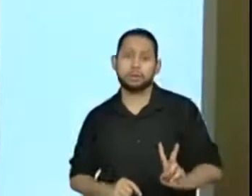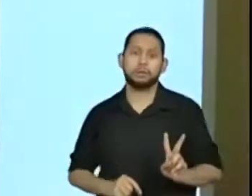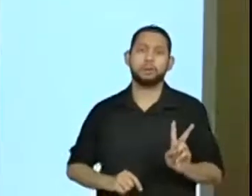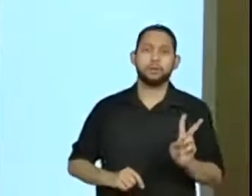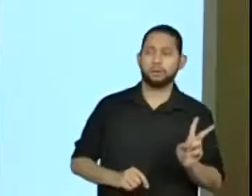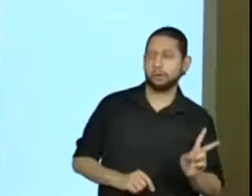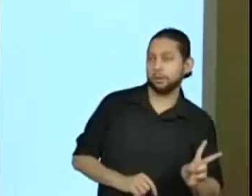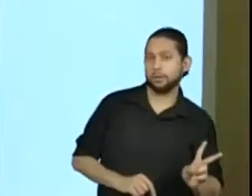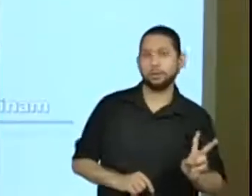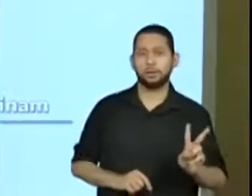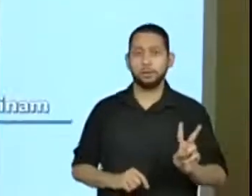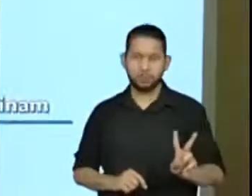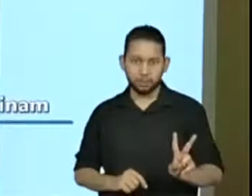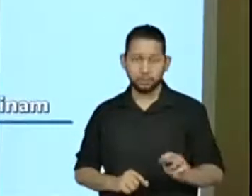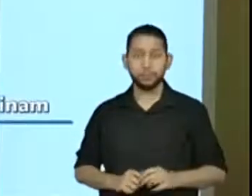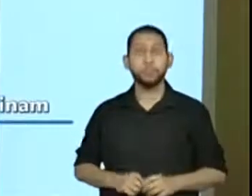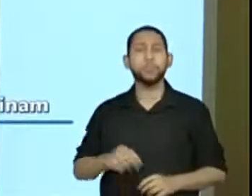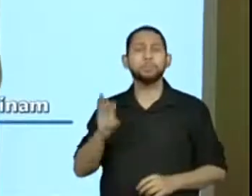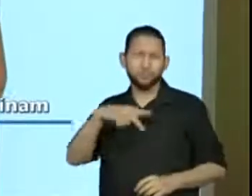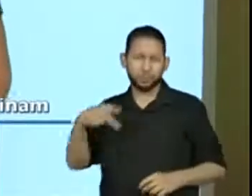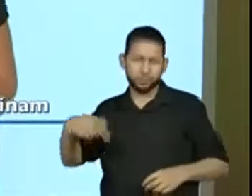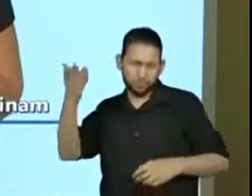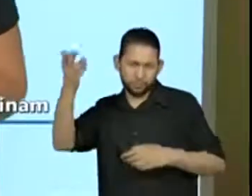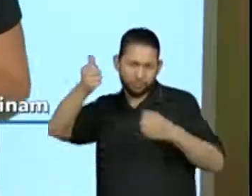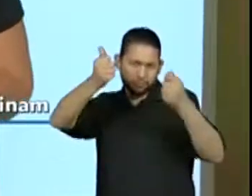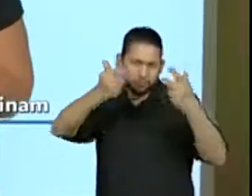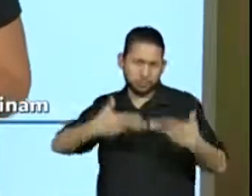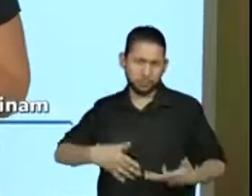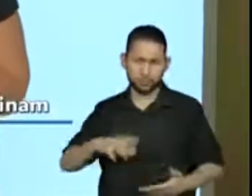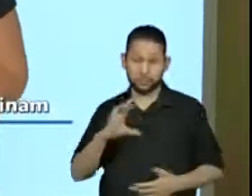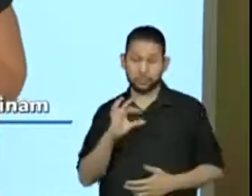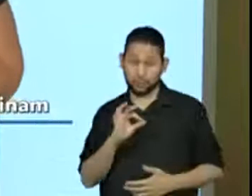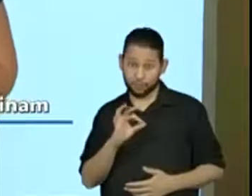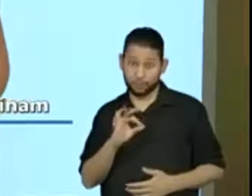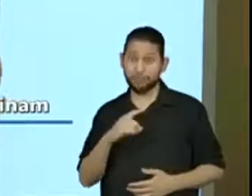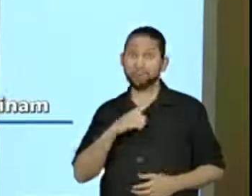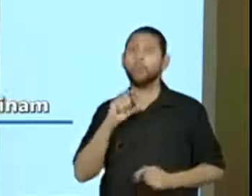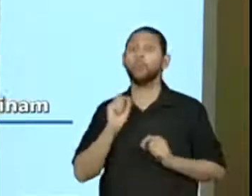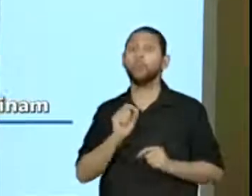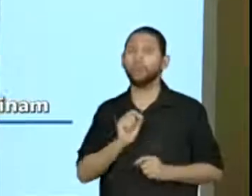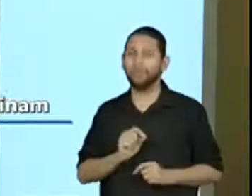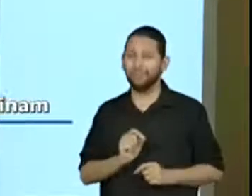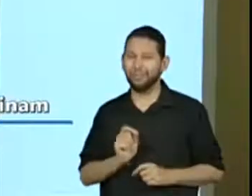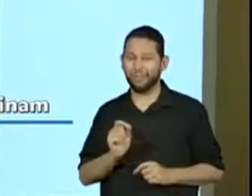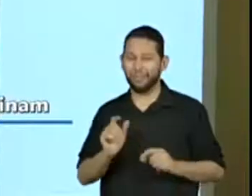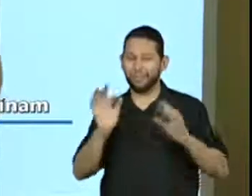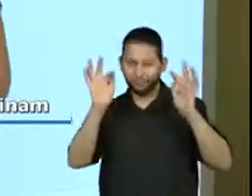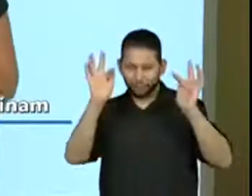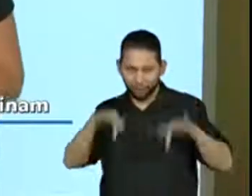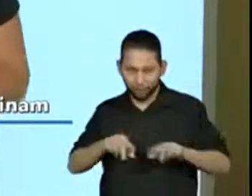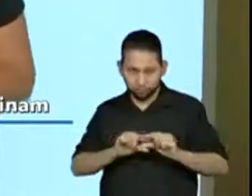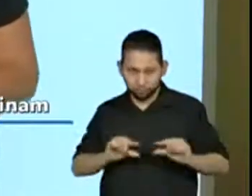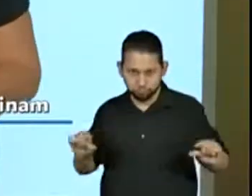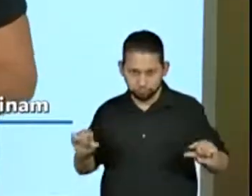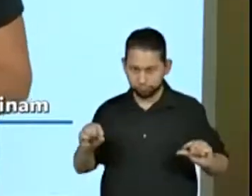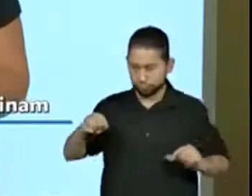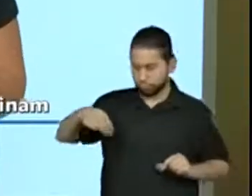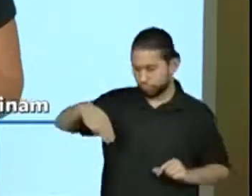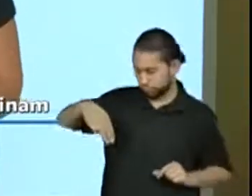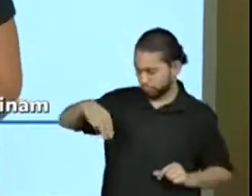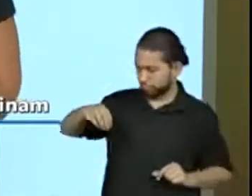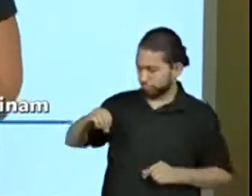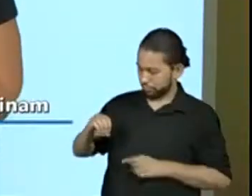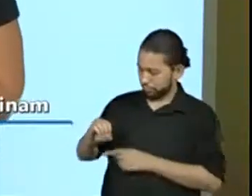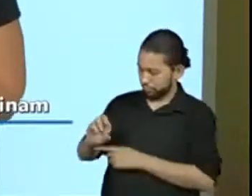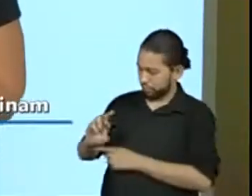do gênero fábula, como a presença de uma moral, de um ensinamento, no final da